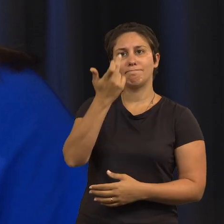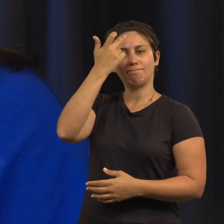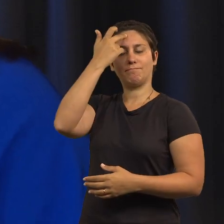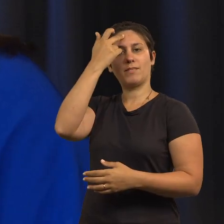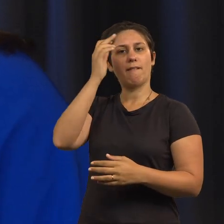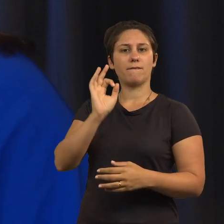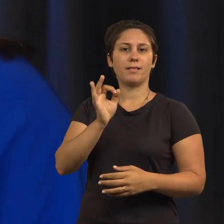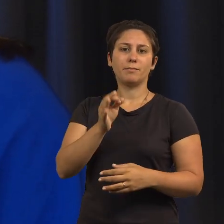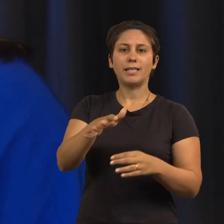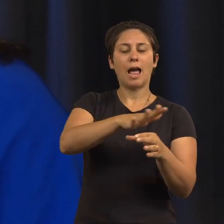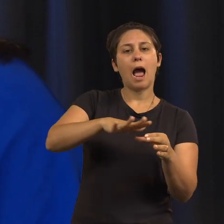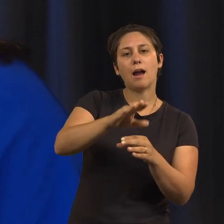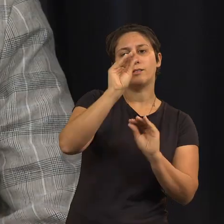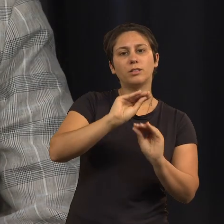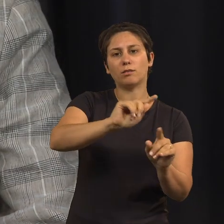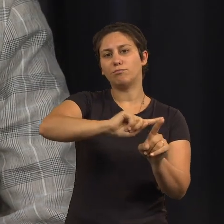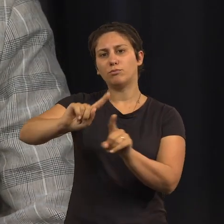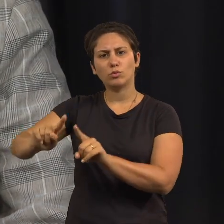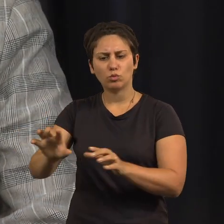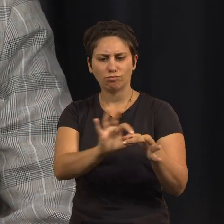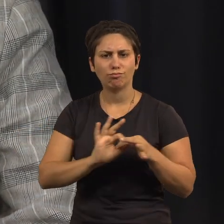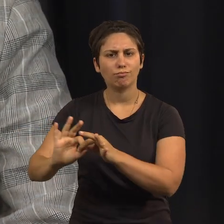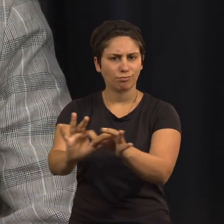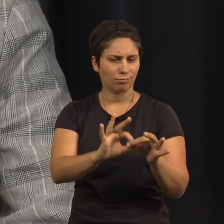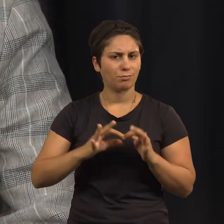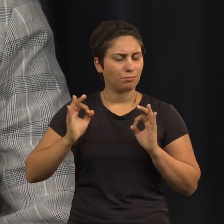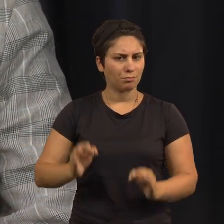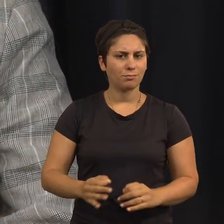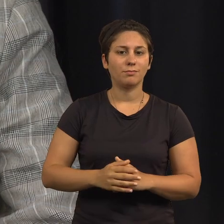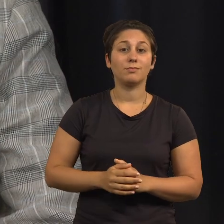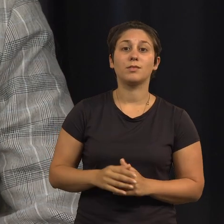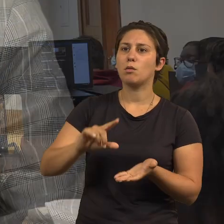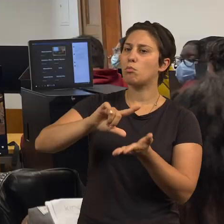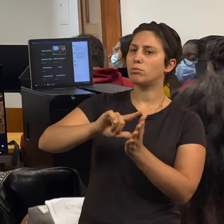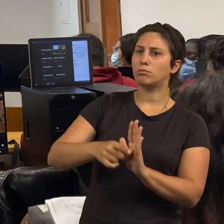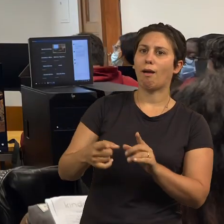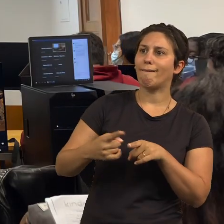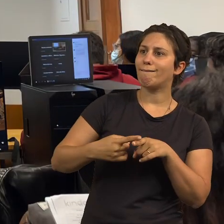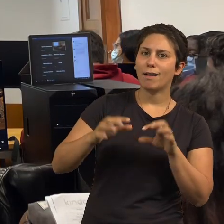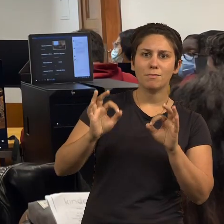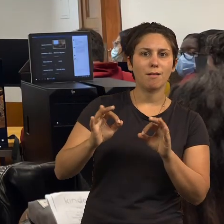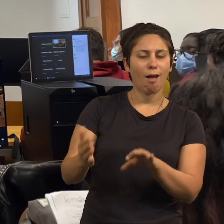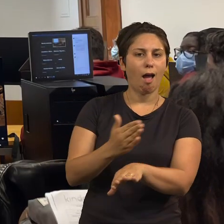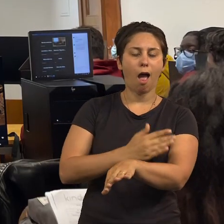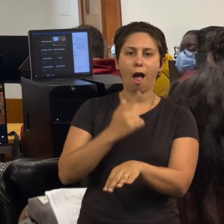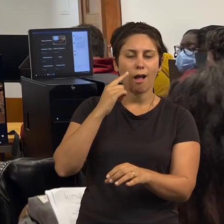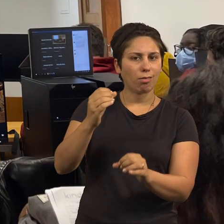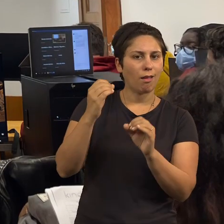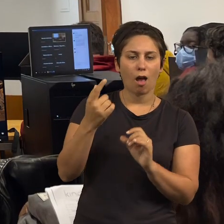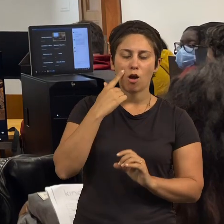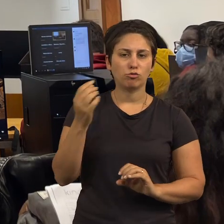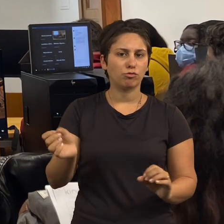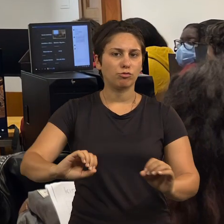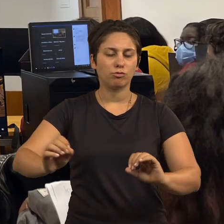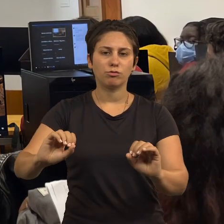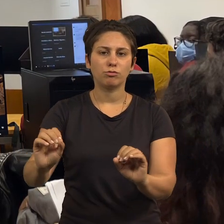as várias áreas da educação. Para mim foi um projeto muito importante, eu não conhecia e foi um